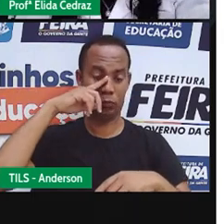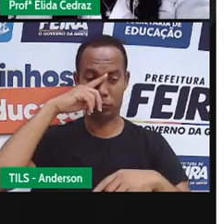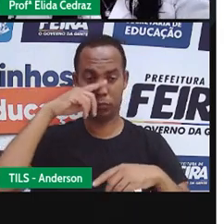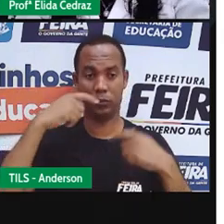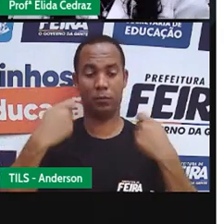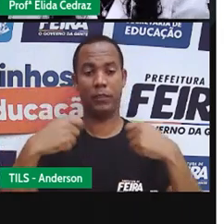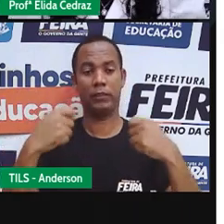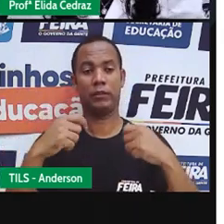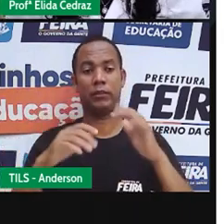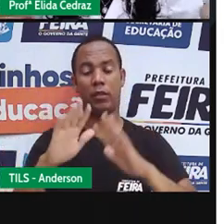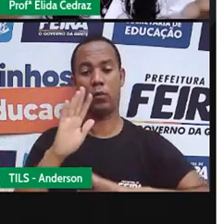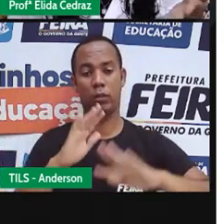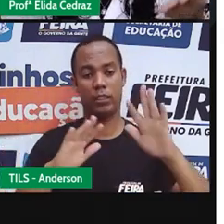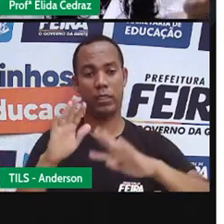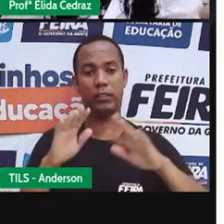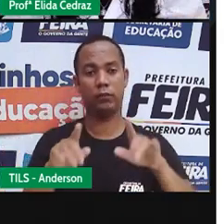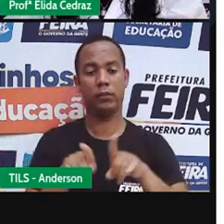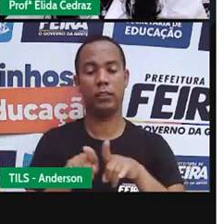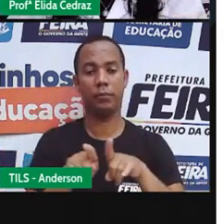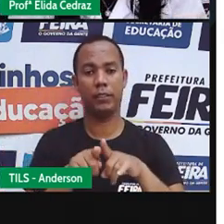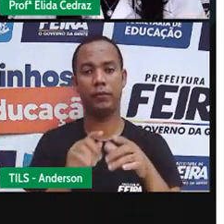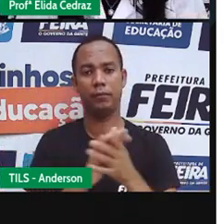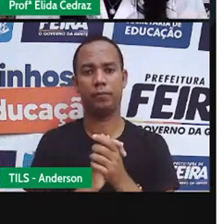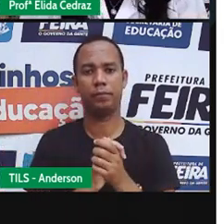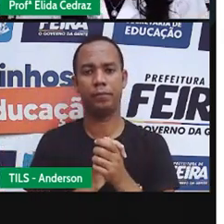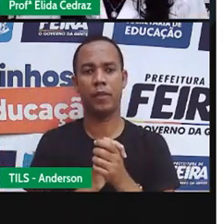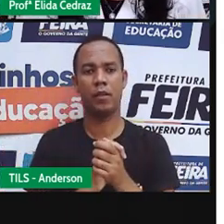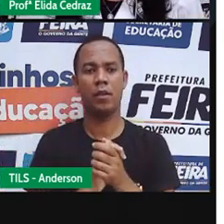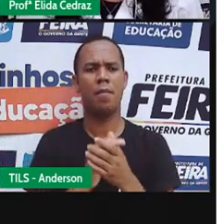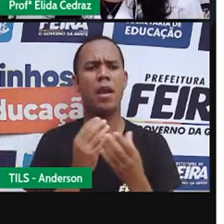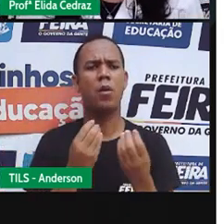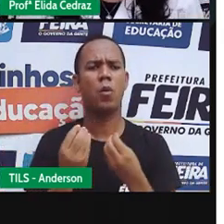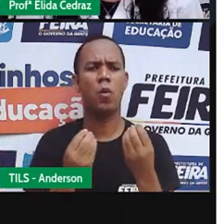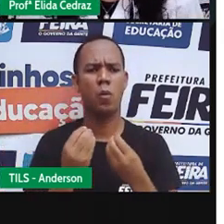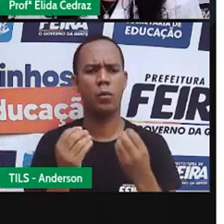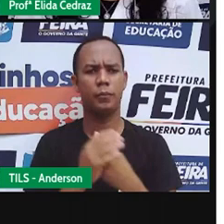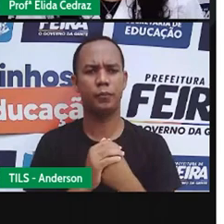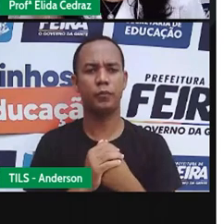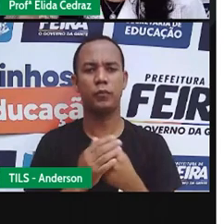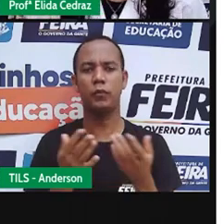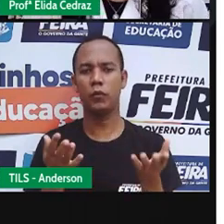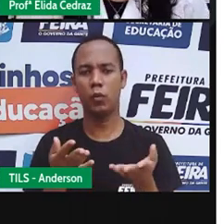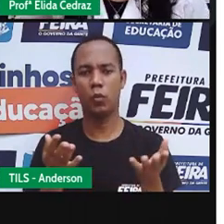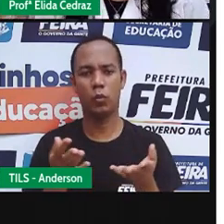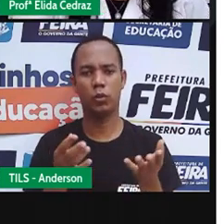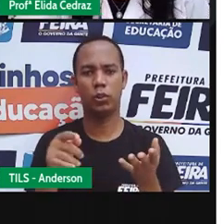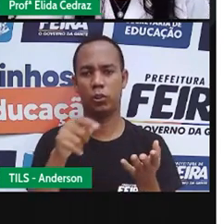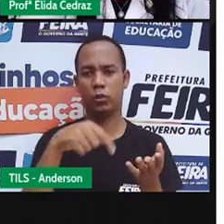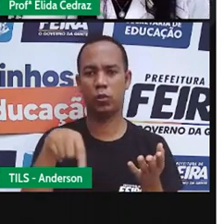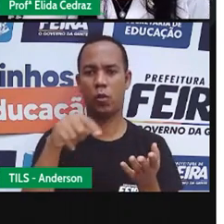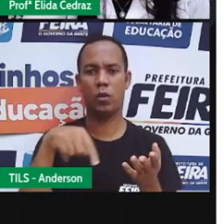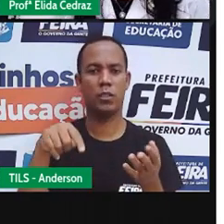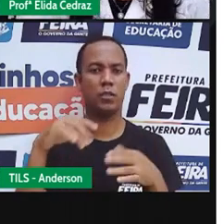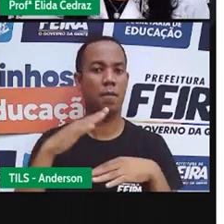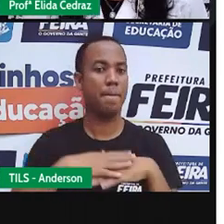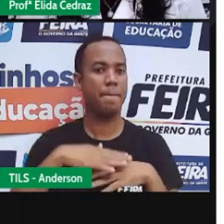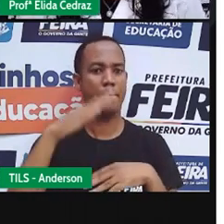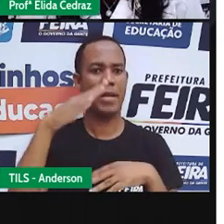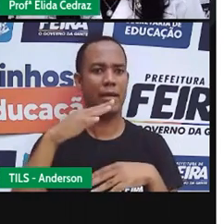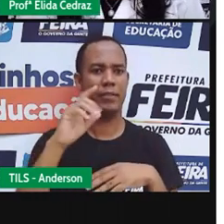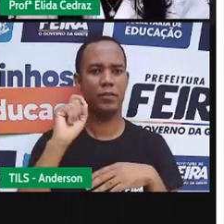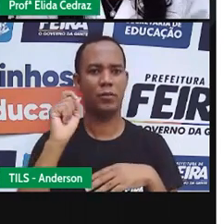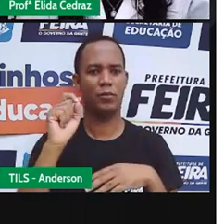ozônio, não filtra-se melhor os raios solares, hoje nós estamos muito mais expostos nessa